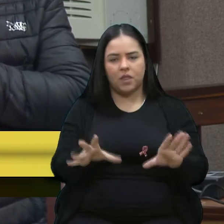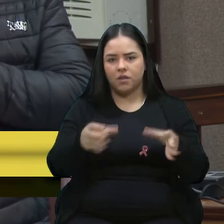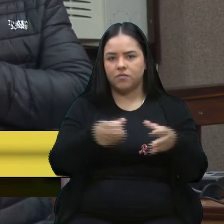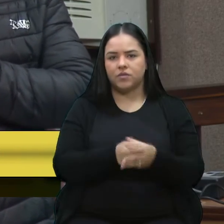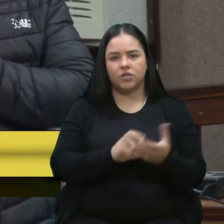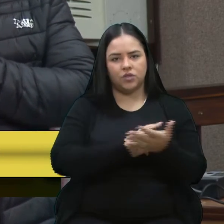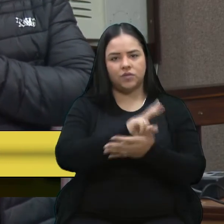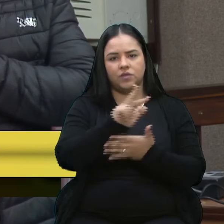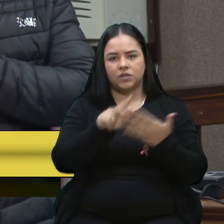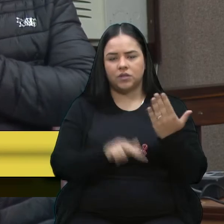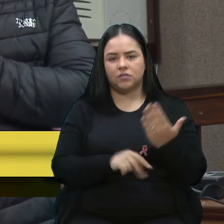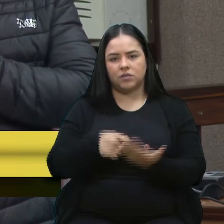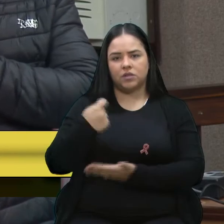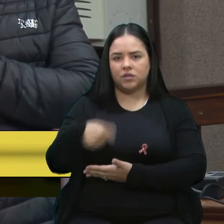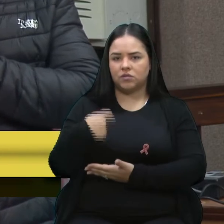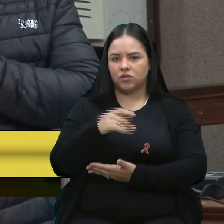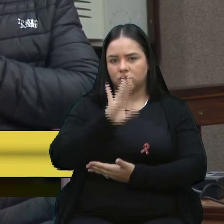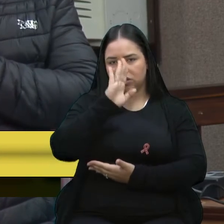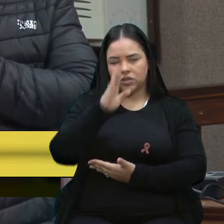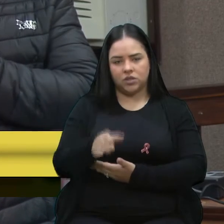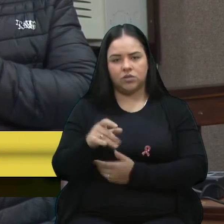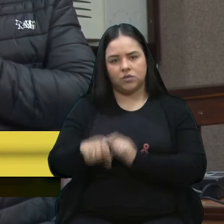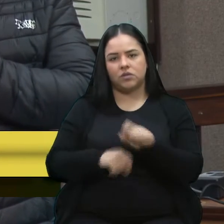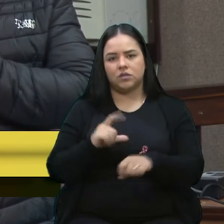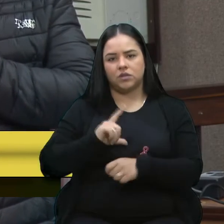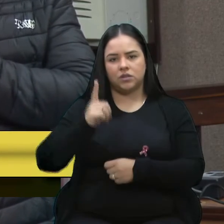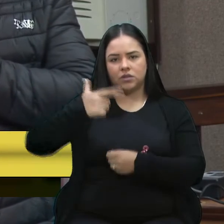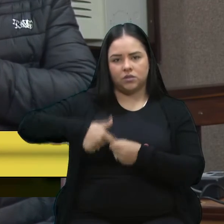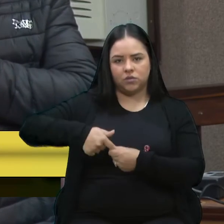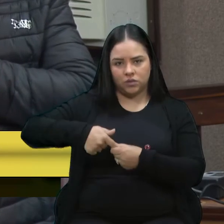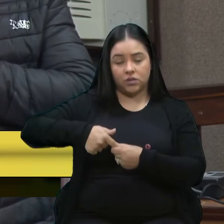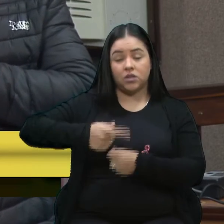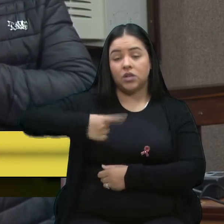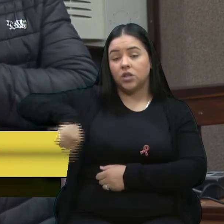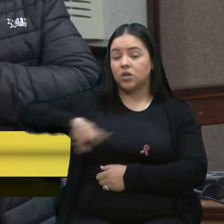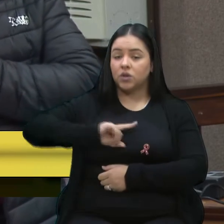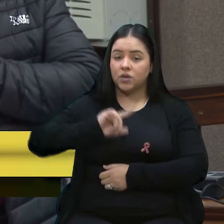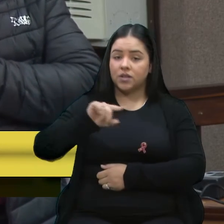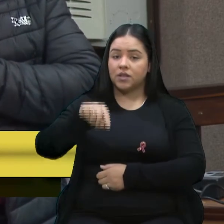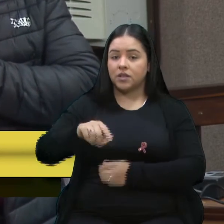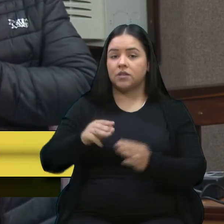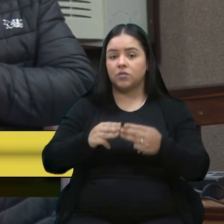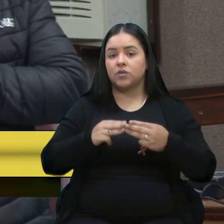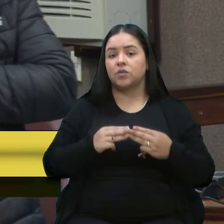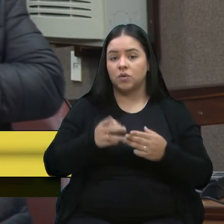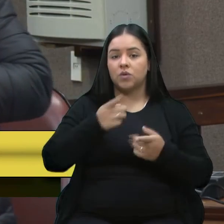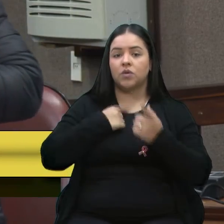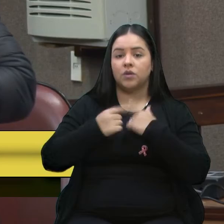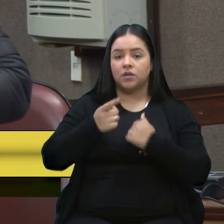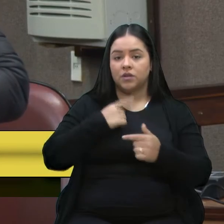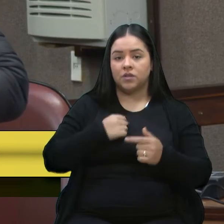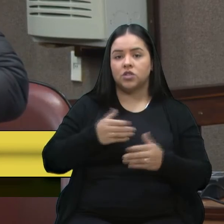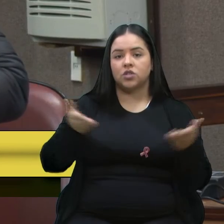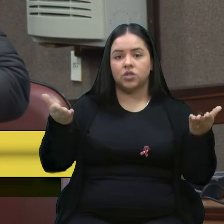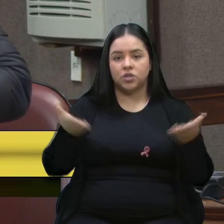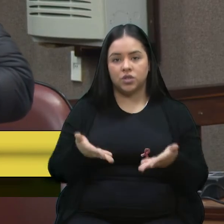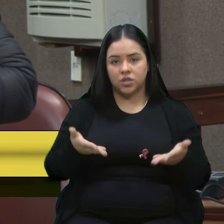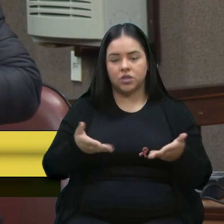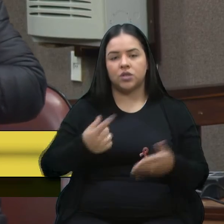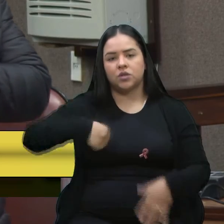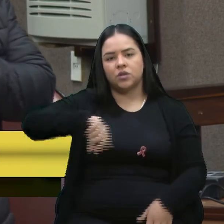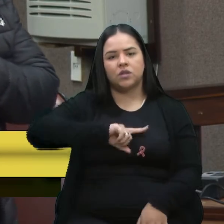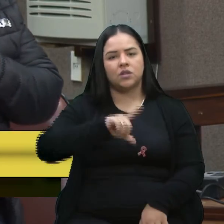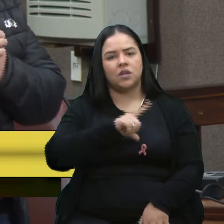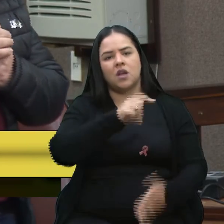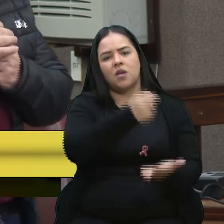demais que necessitam diretamente de combustível. E a gente, nesta moção, gostaria de, imediato, nós ter um